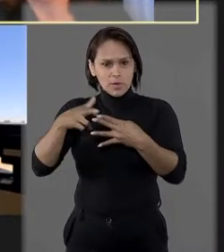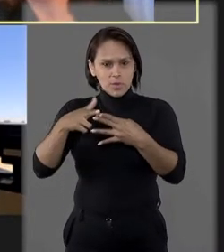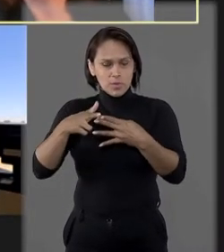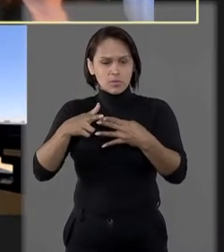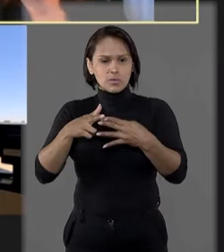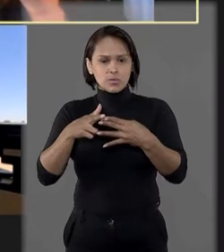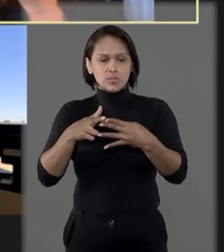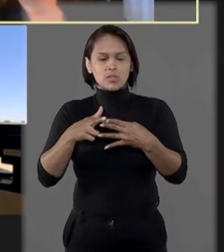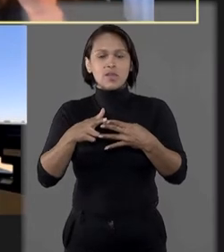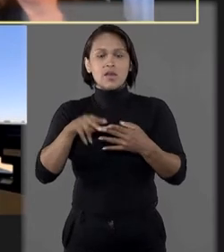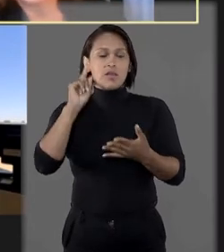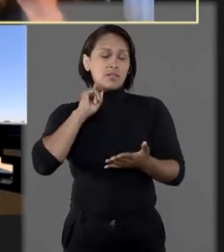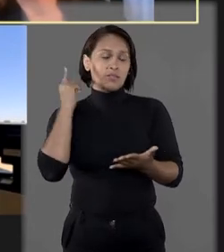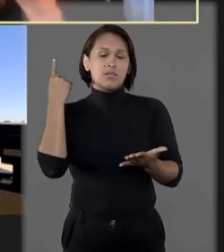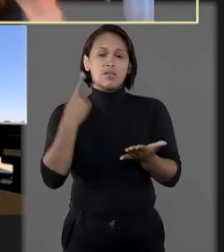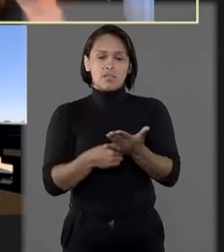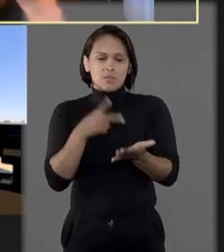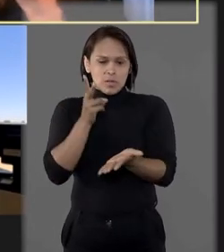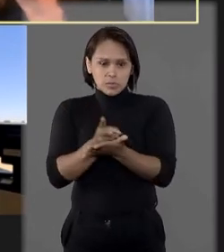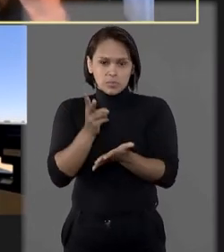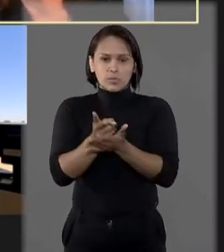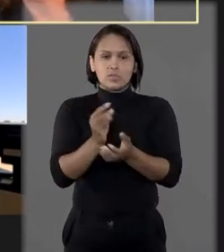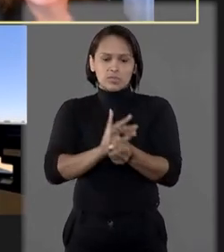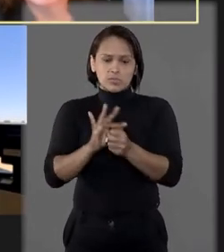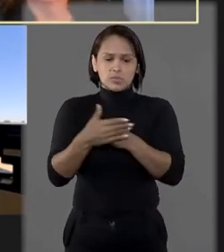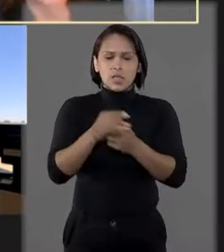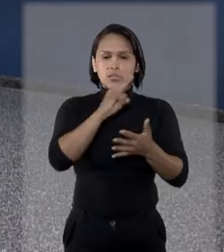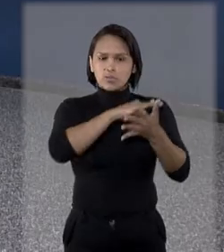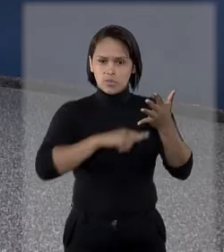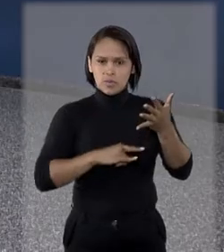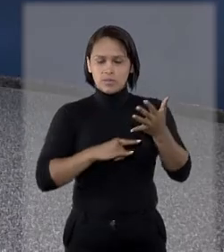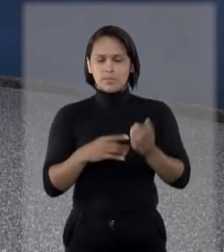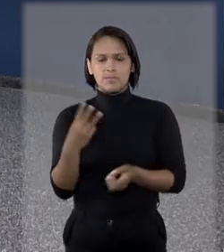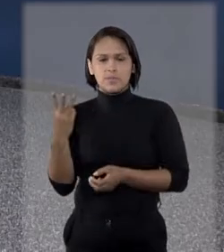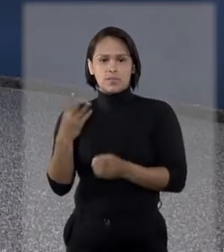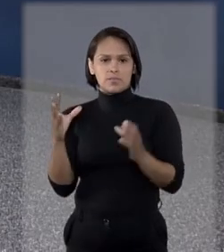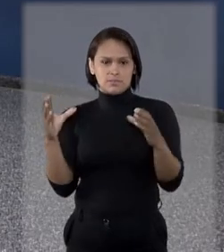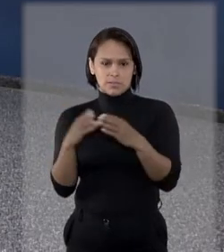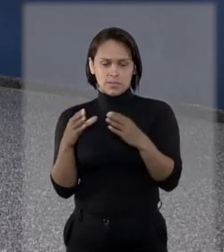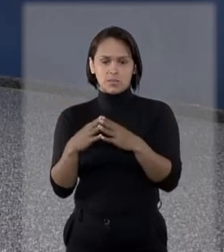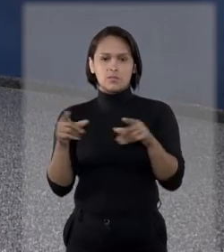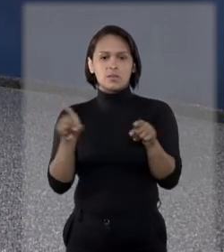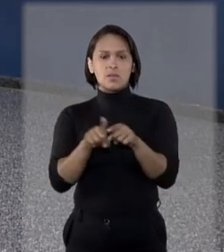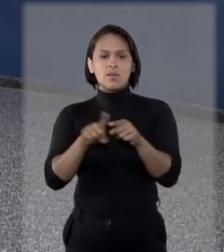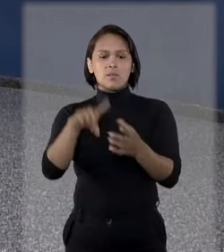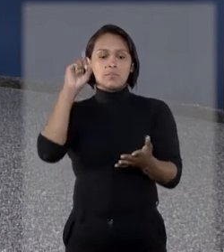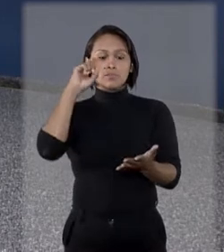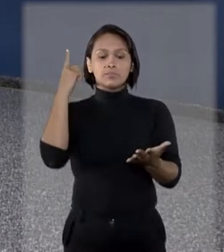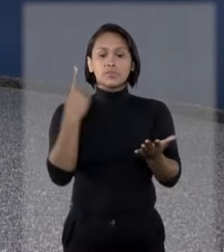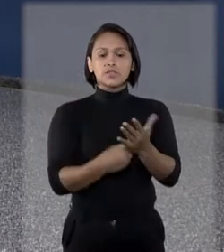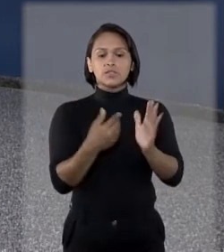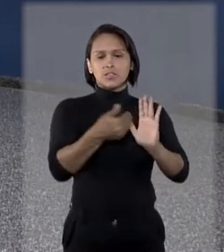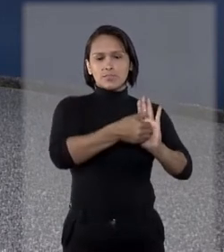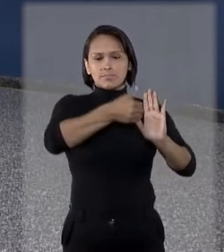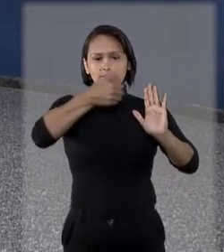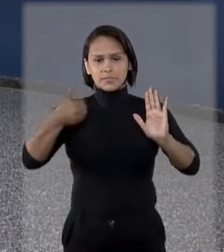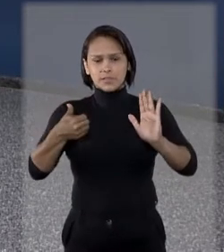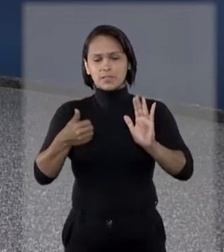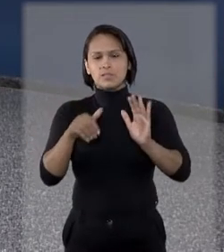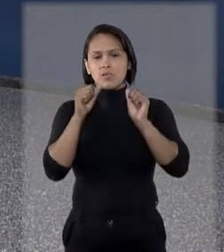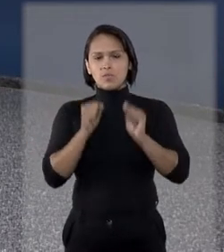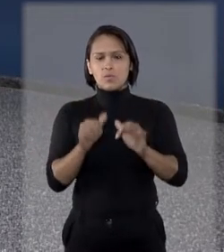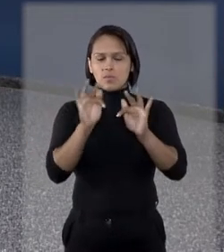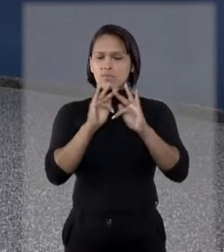recurso e determinaram o prosseguimento da ação de guarda. A terceira turma decidiu também que a destituição do poder